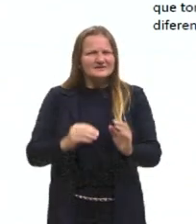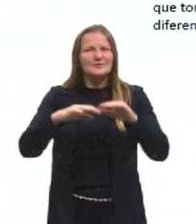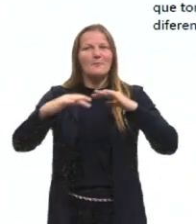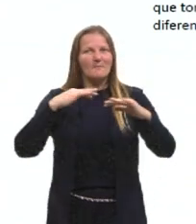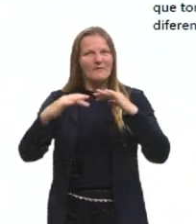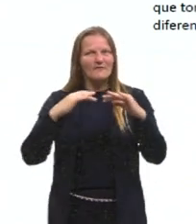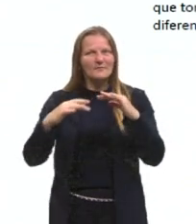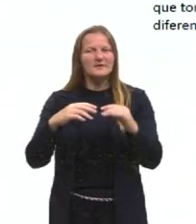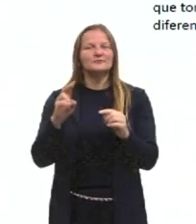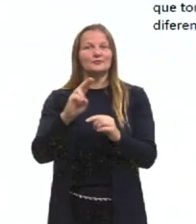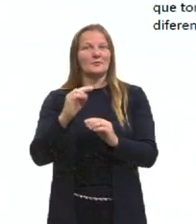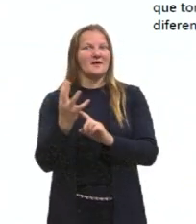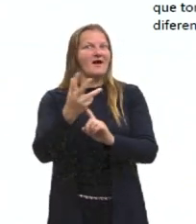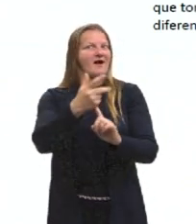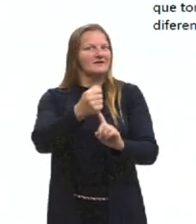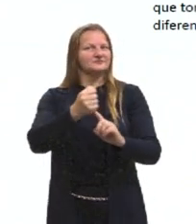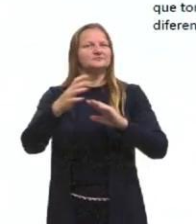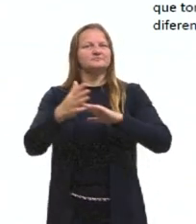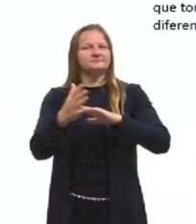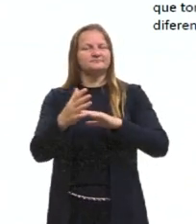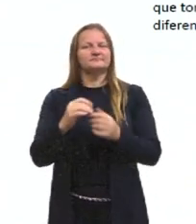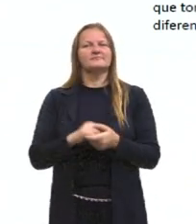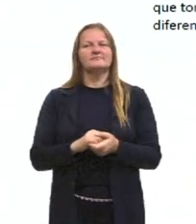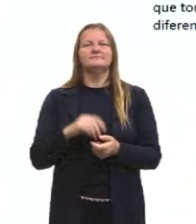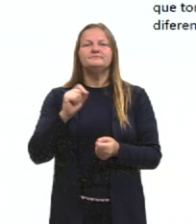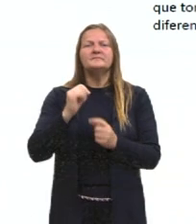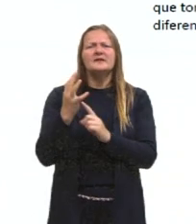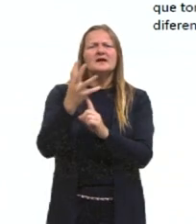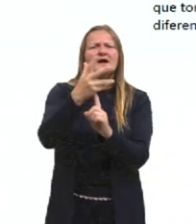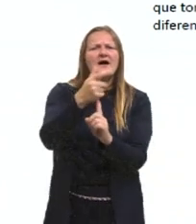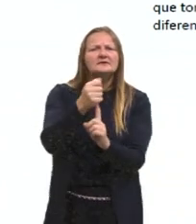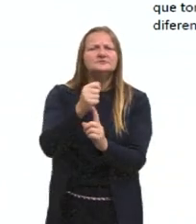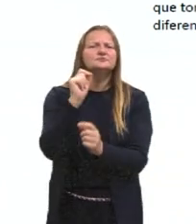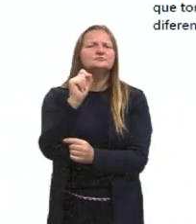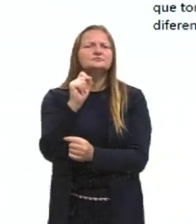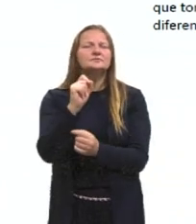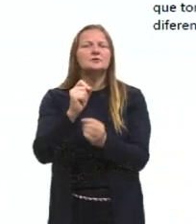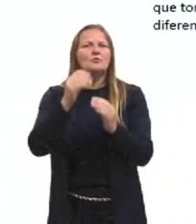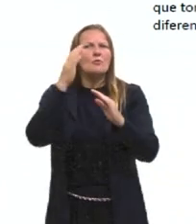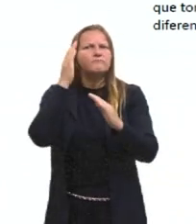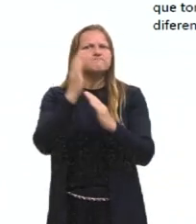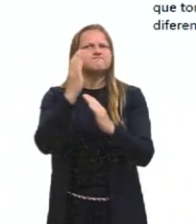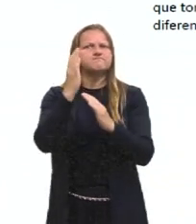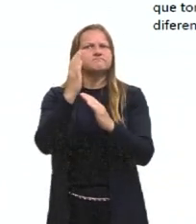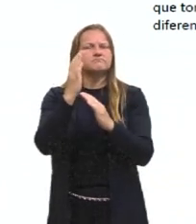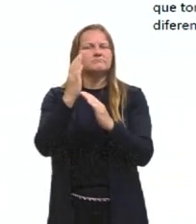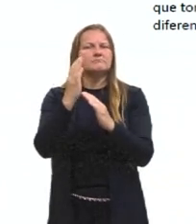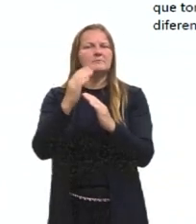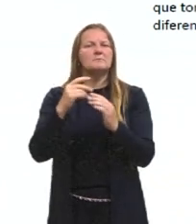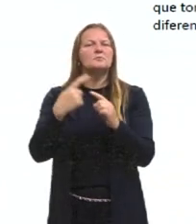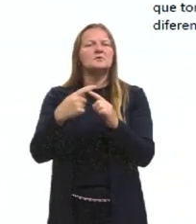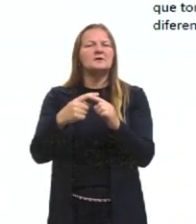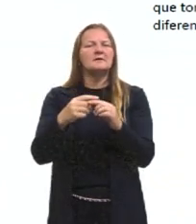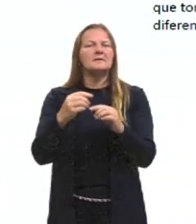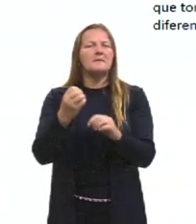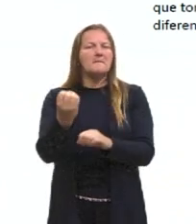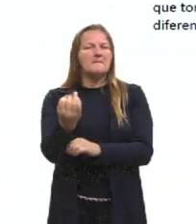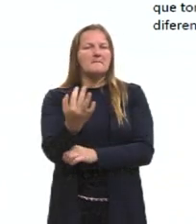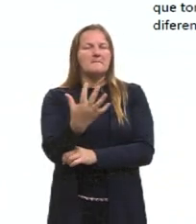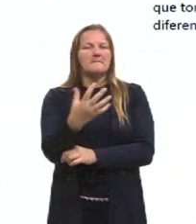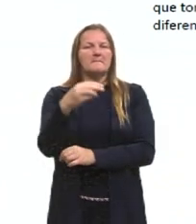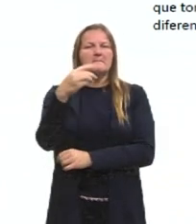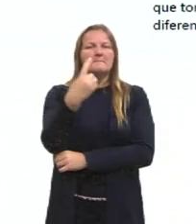chamado arte contemporânea, a arte, ela faz um rompimento à pauta moderna. Em